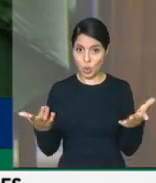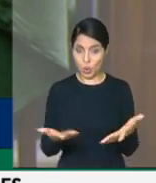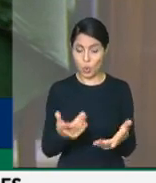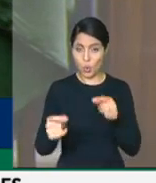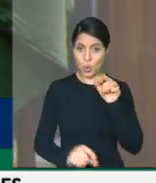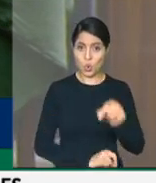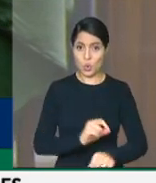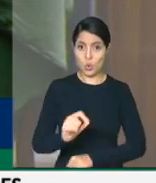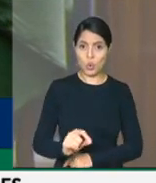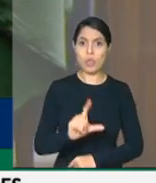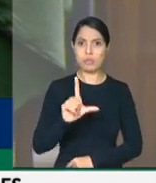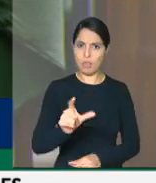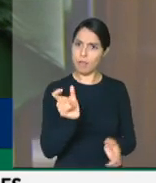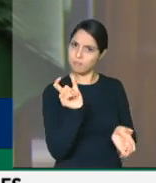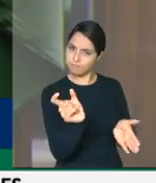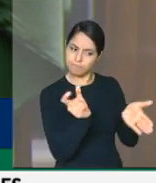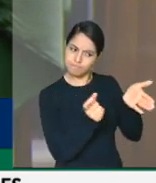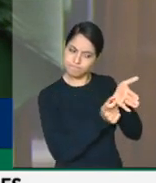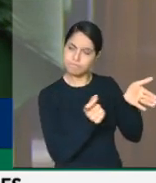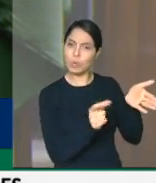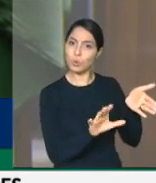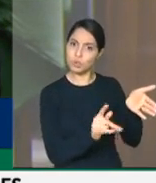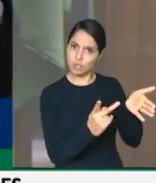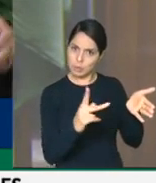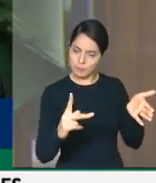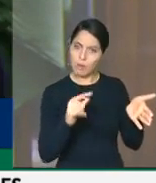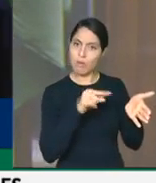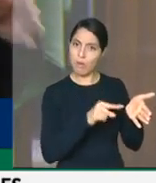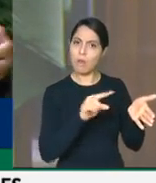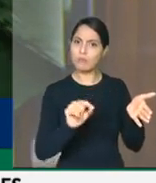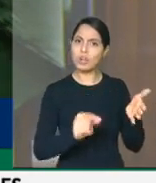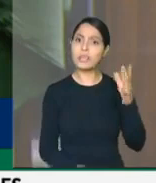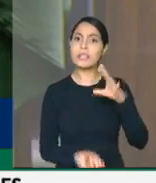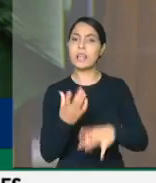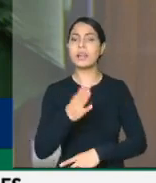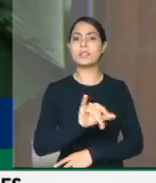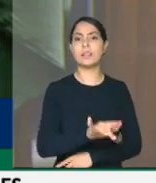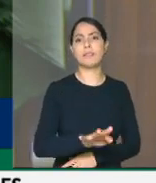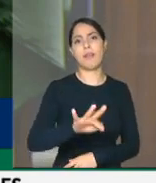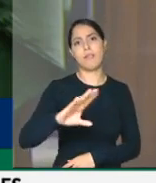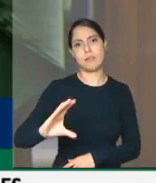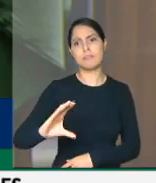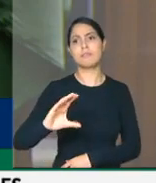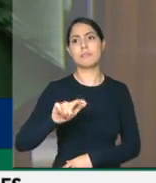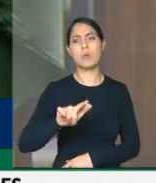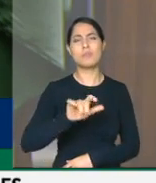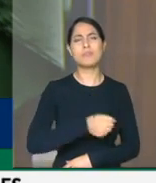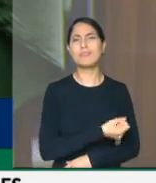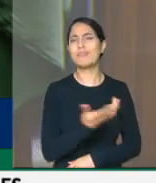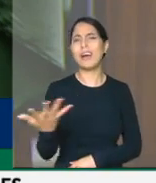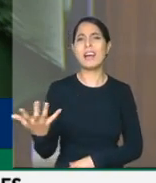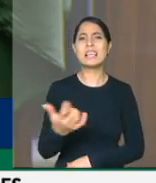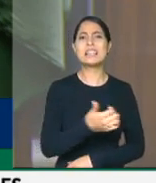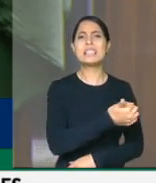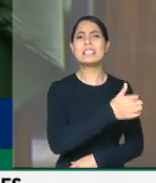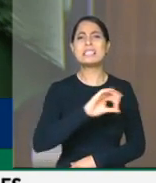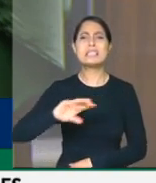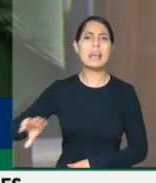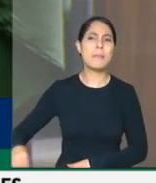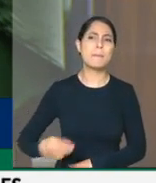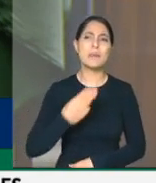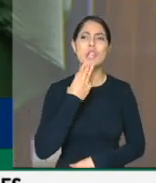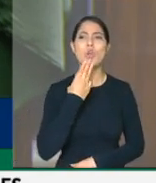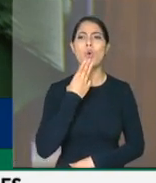chip que é feito pelo CETEC. Nós temos hoje 100 milhões de veículos no Brasil que também vão